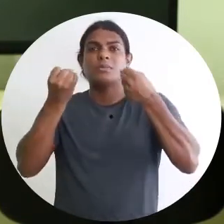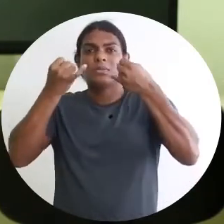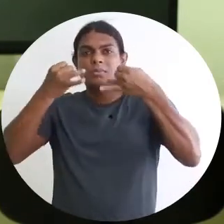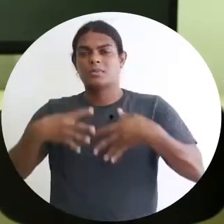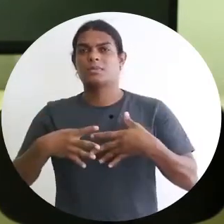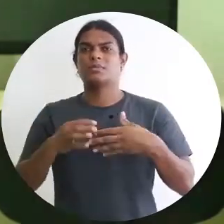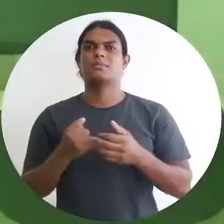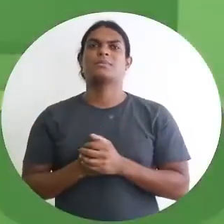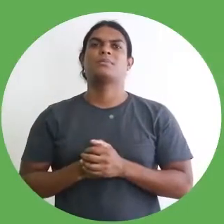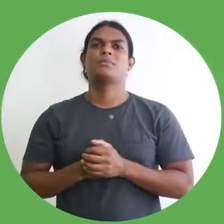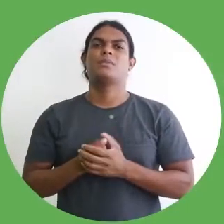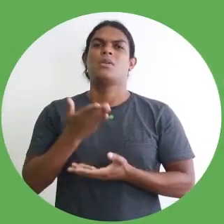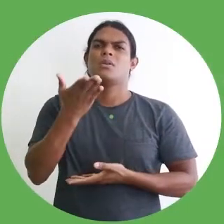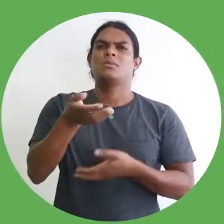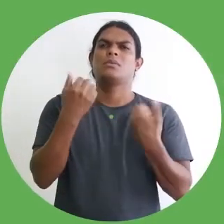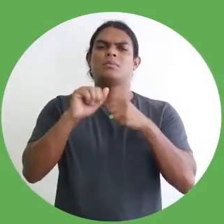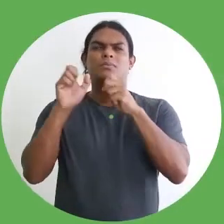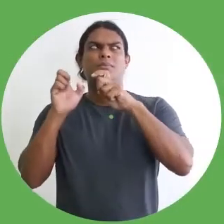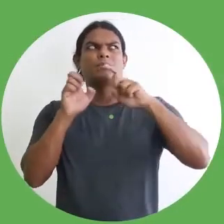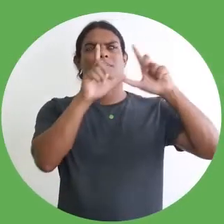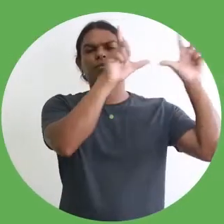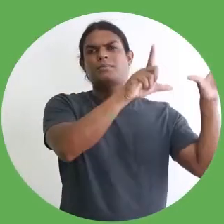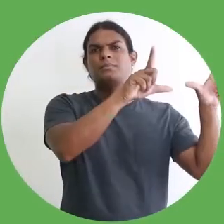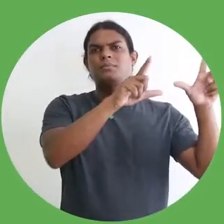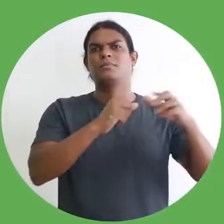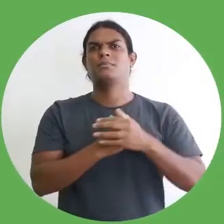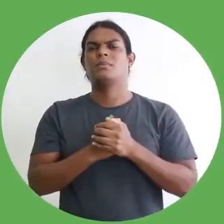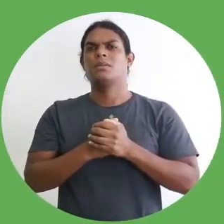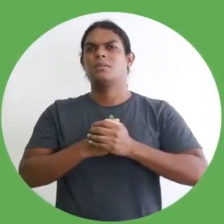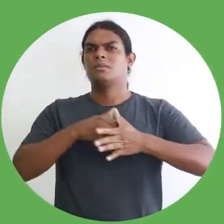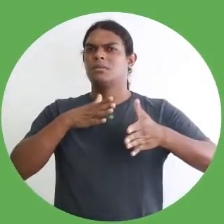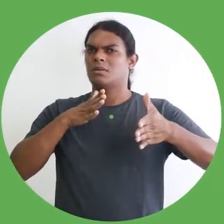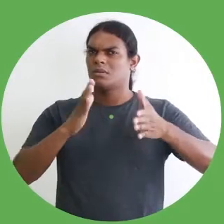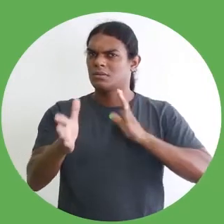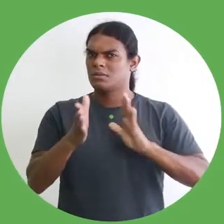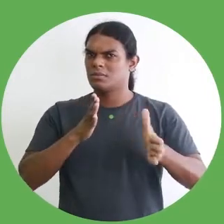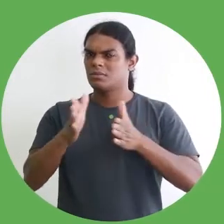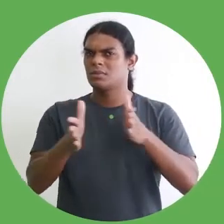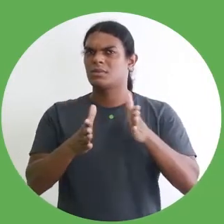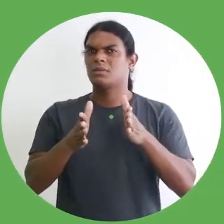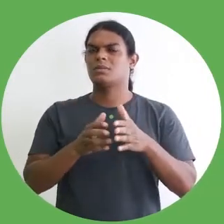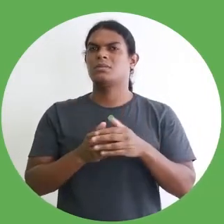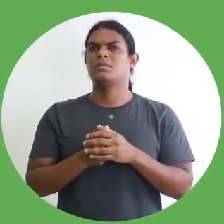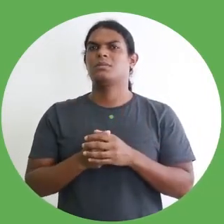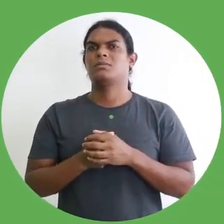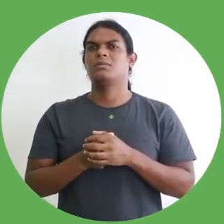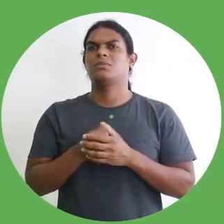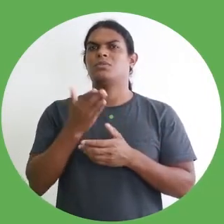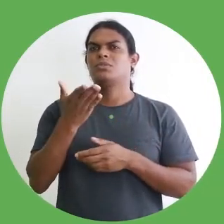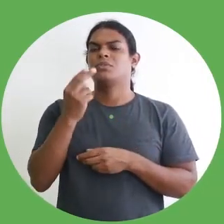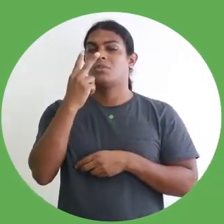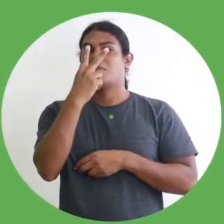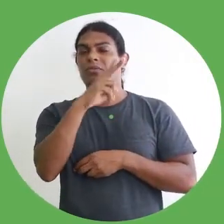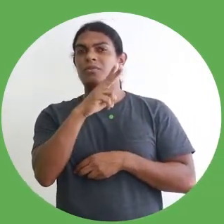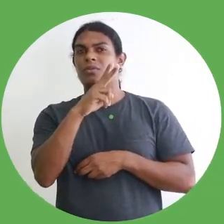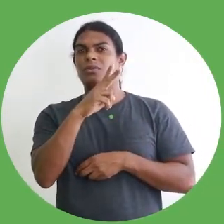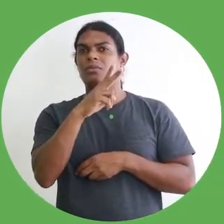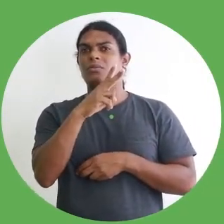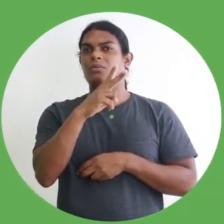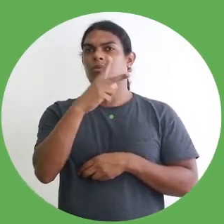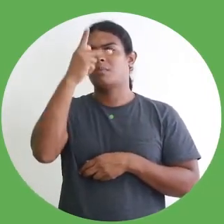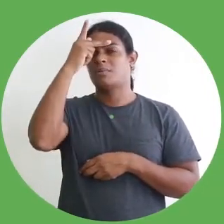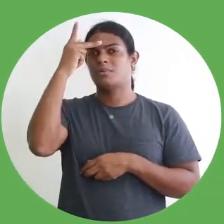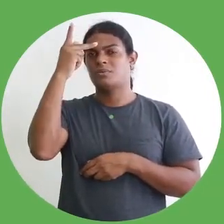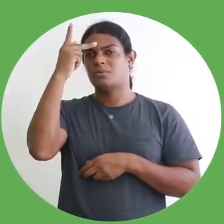Como vocês podem ver aí nesse próximo slide, da questão da acessibilidade estrutural, vocês veem uma pessoa com deficiência física